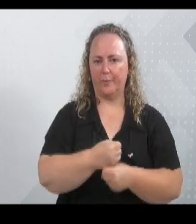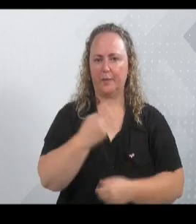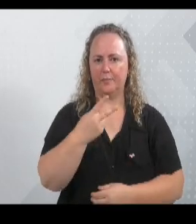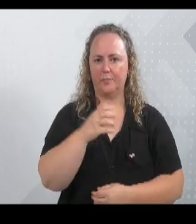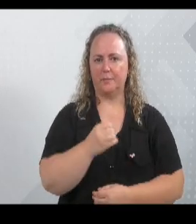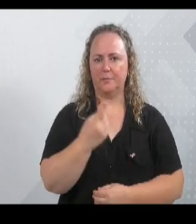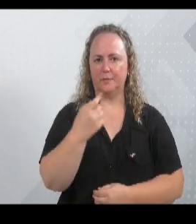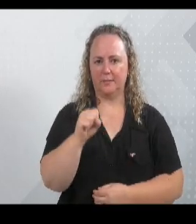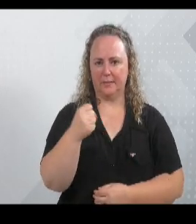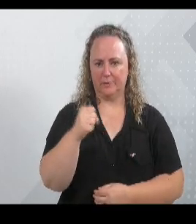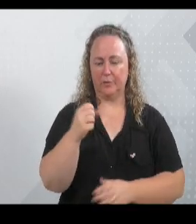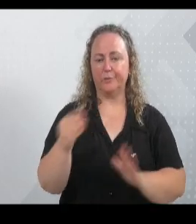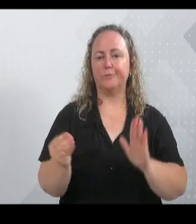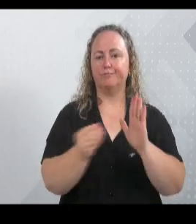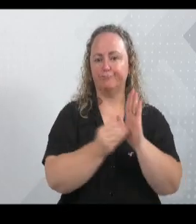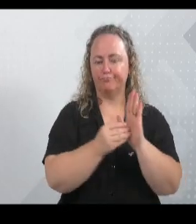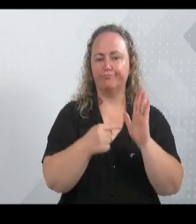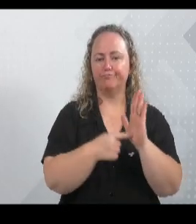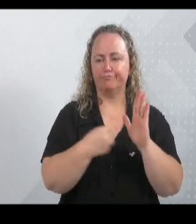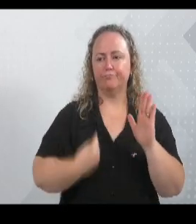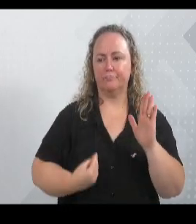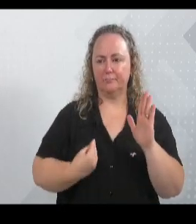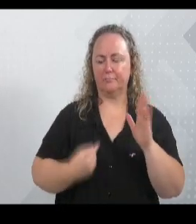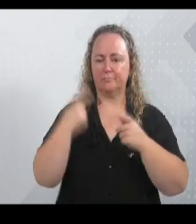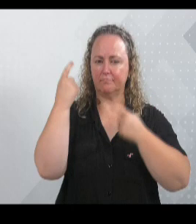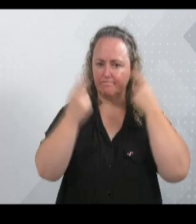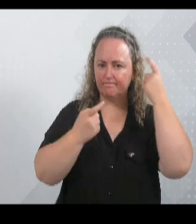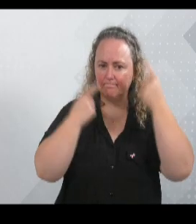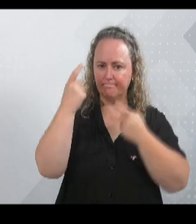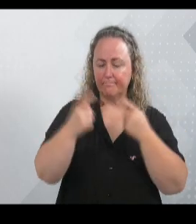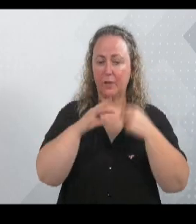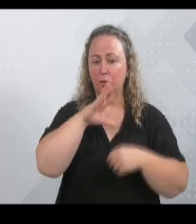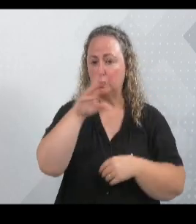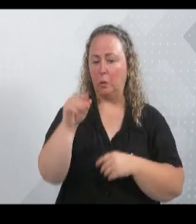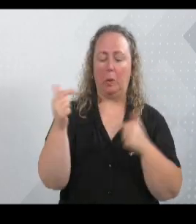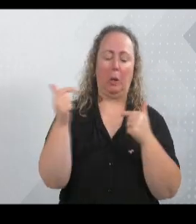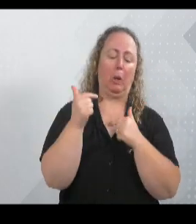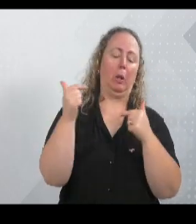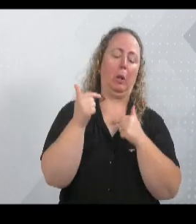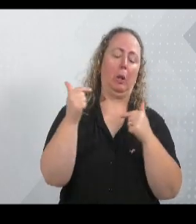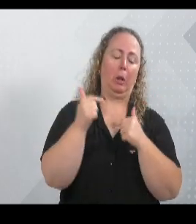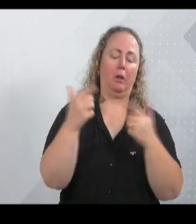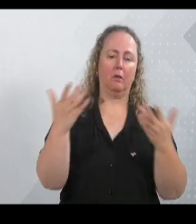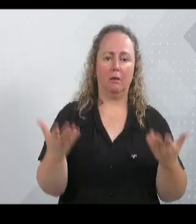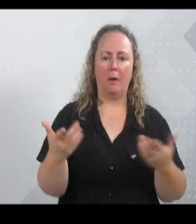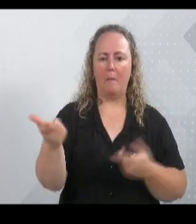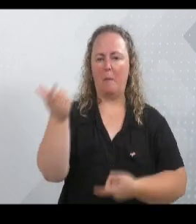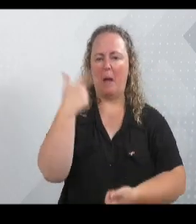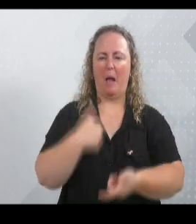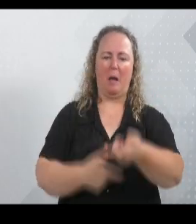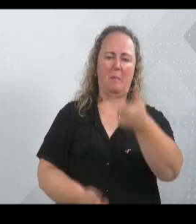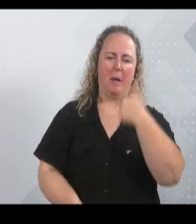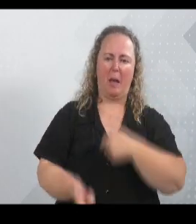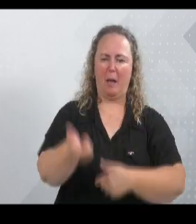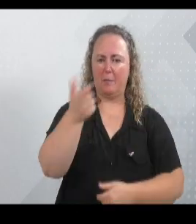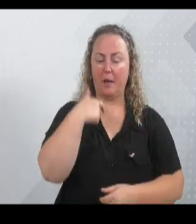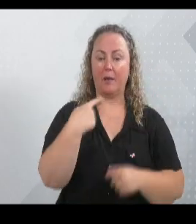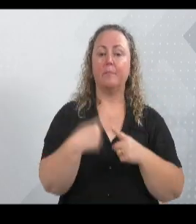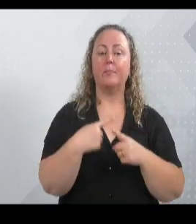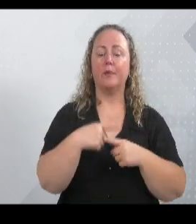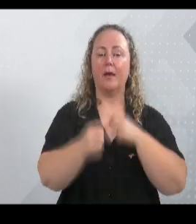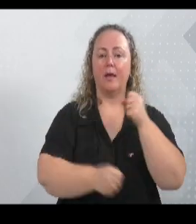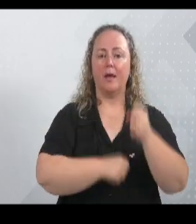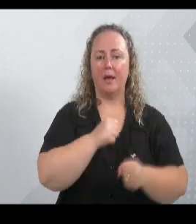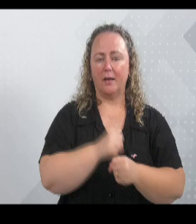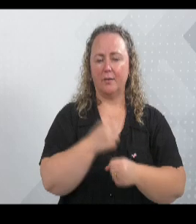está aqui a indicação, eu me preocupei com um assunto que eu fui debochado, eu fui xingado, ofendido, porque eu em 2018,